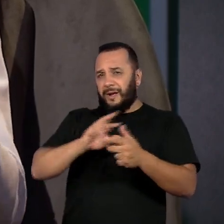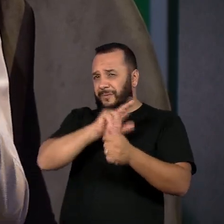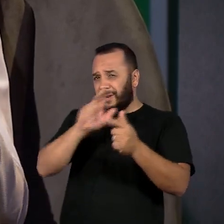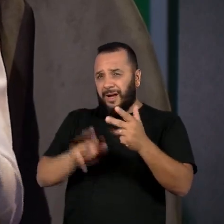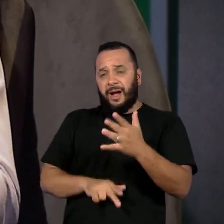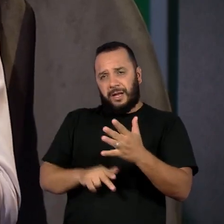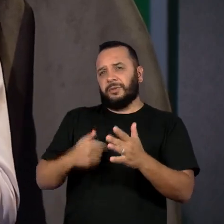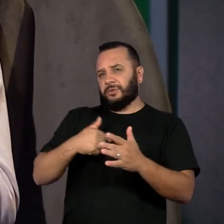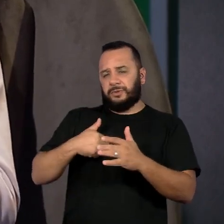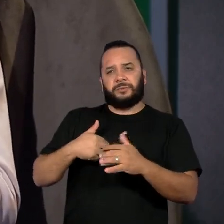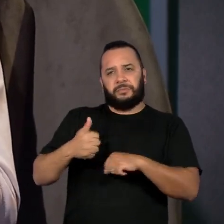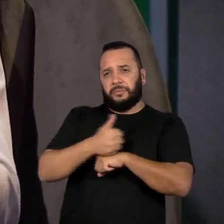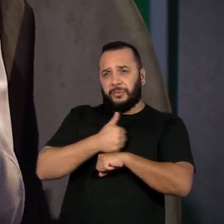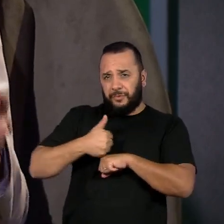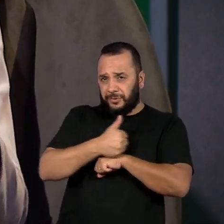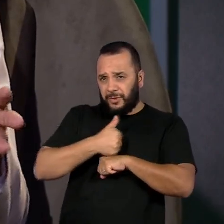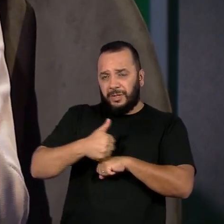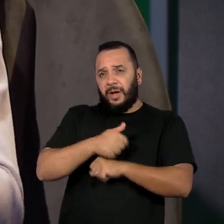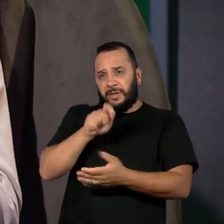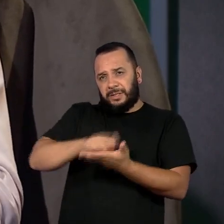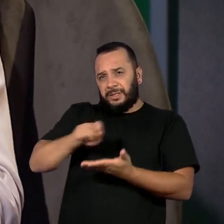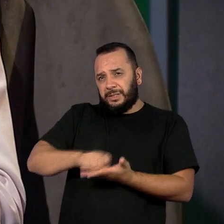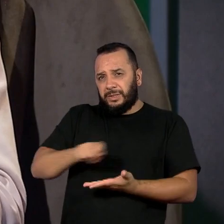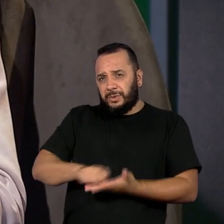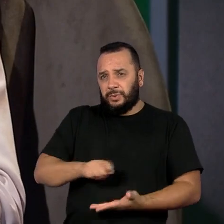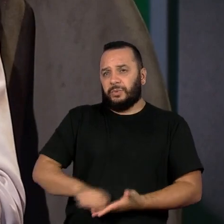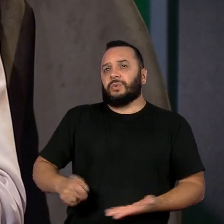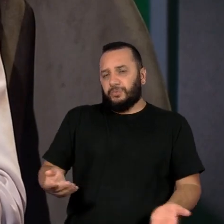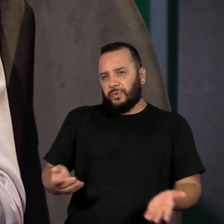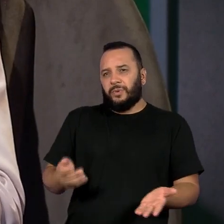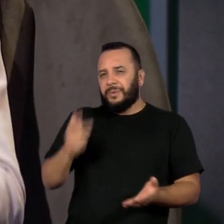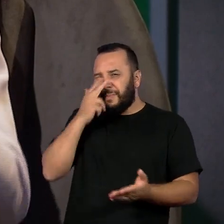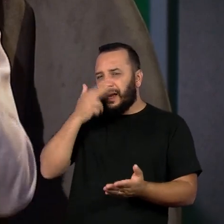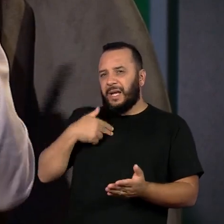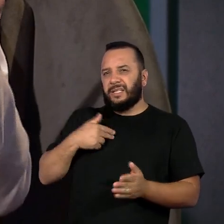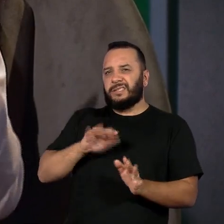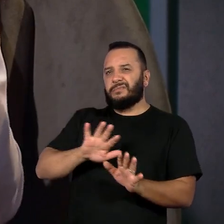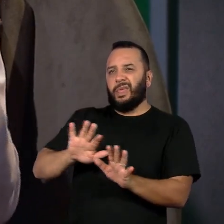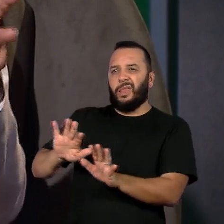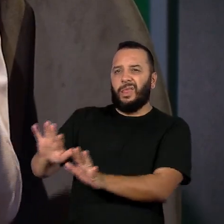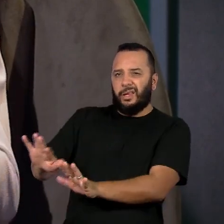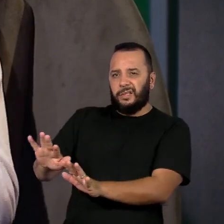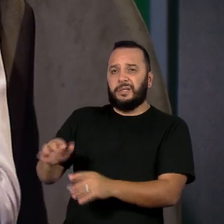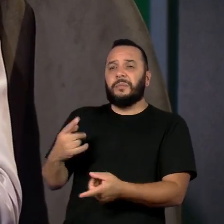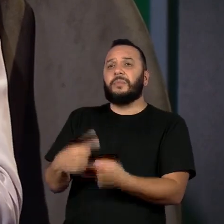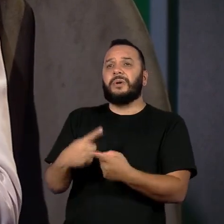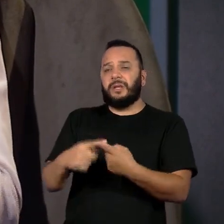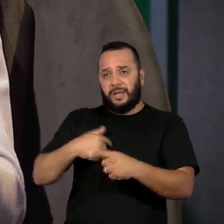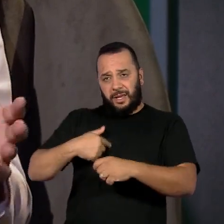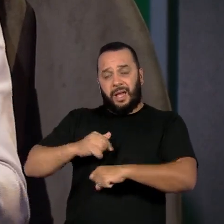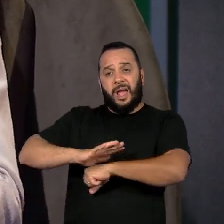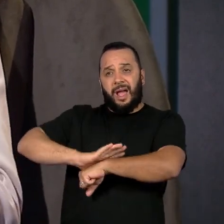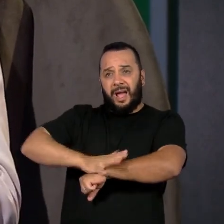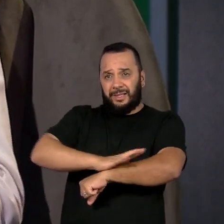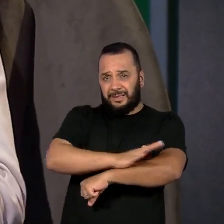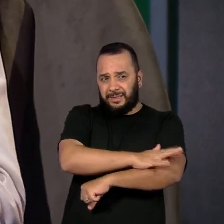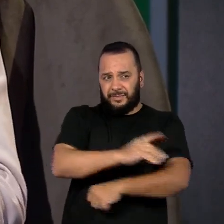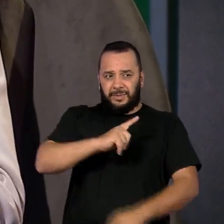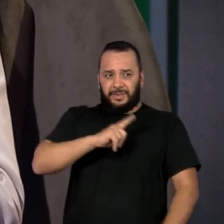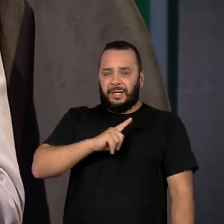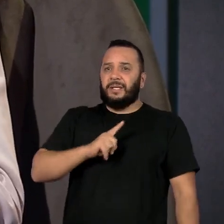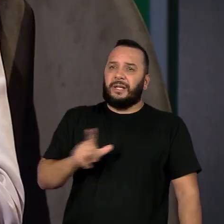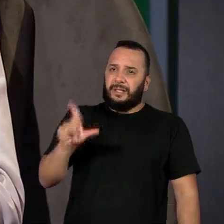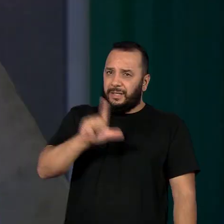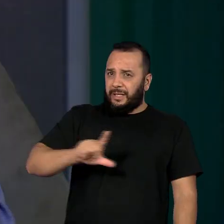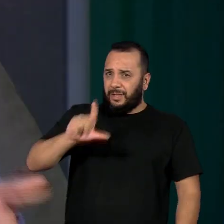Então, são muitos talentos que ficavam basicamente encobertos por essa questão desse racismo, que até na literatura é